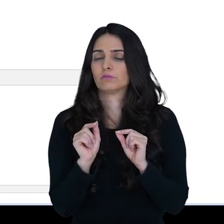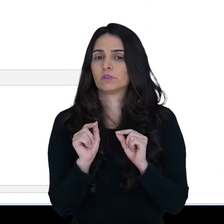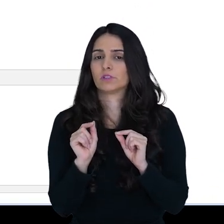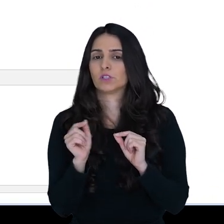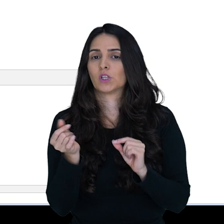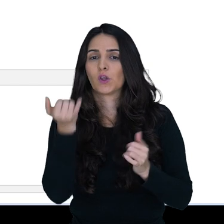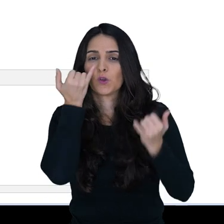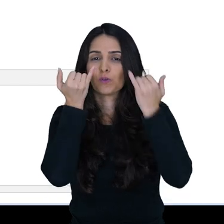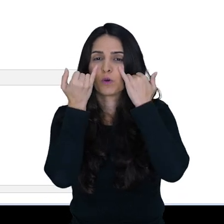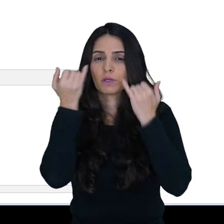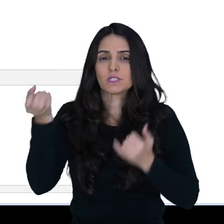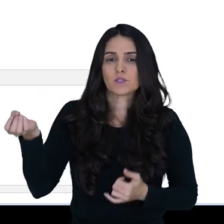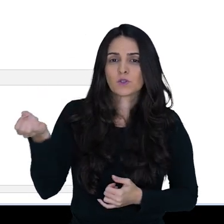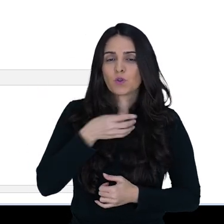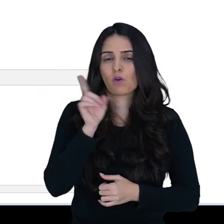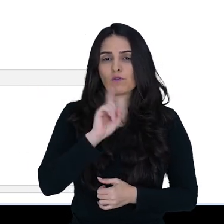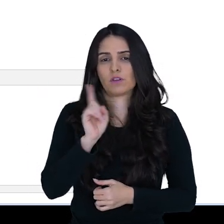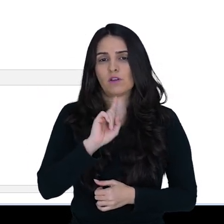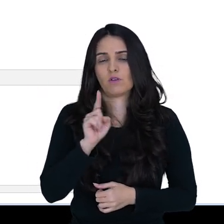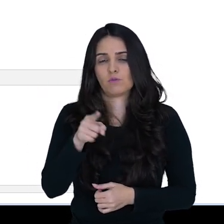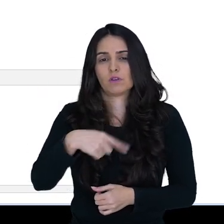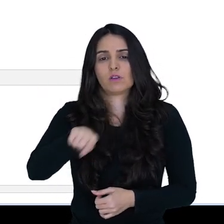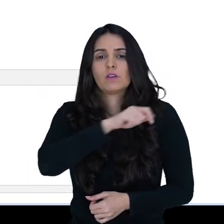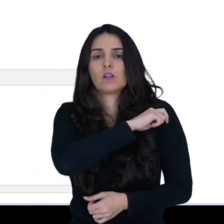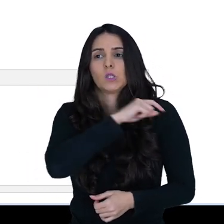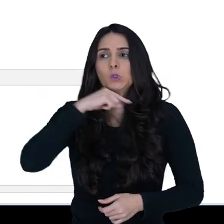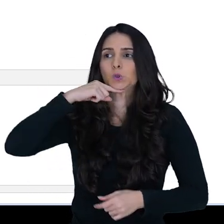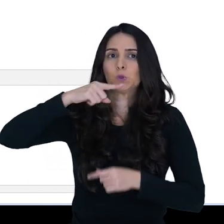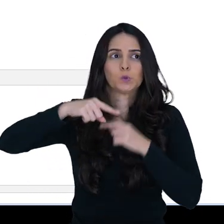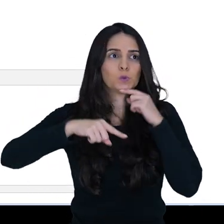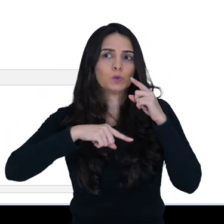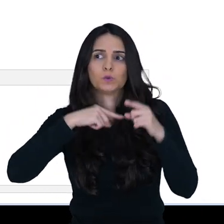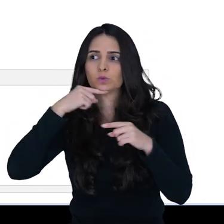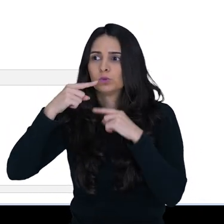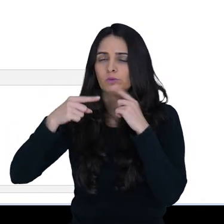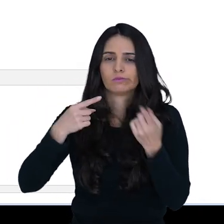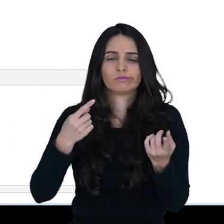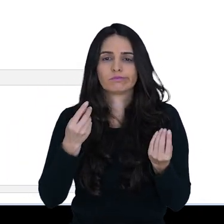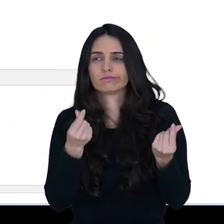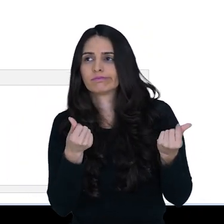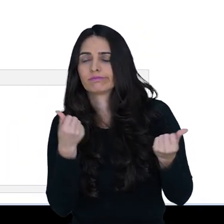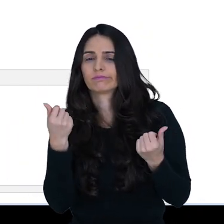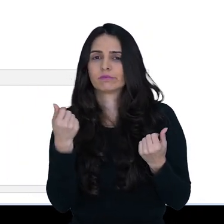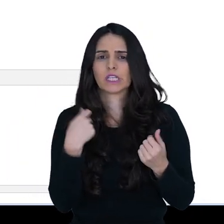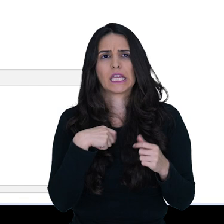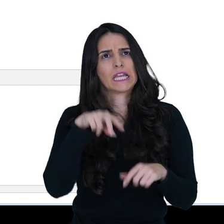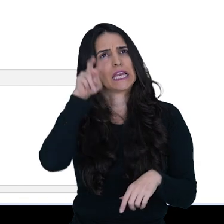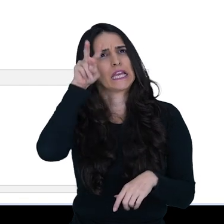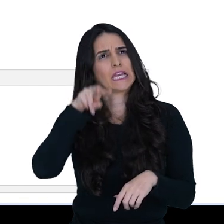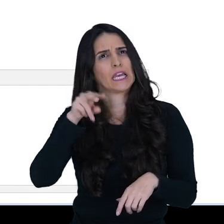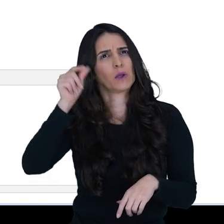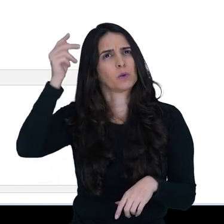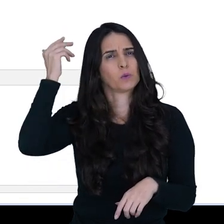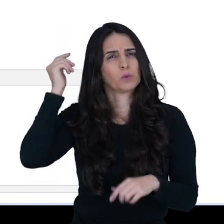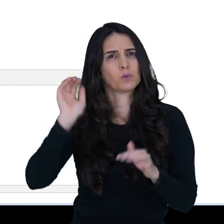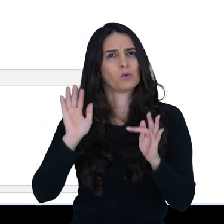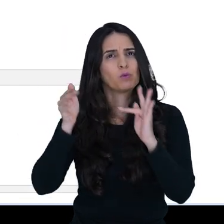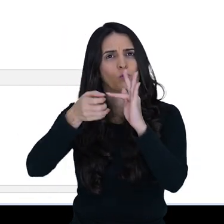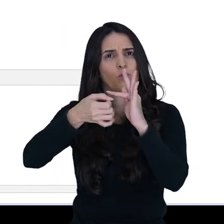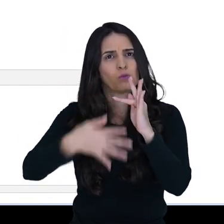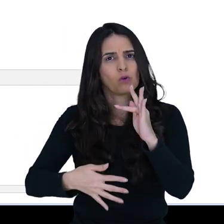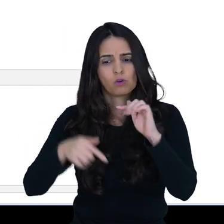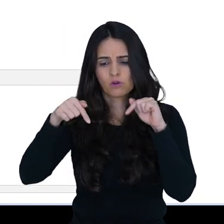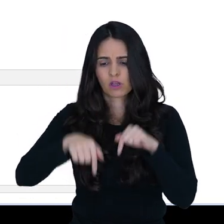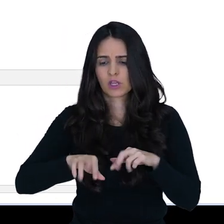acrescente novas informações para não encher o aluno de dúvida, no sentido de que ele leu um enunciado lá no